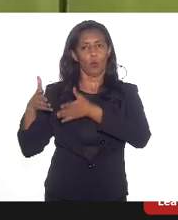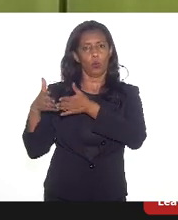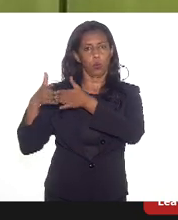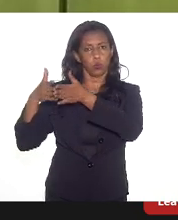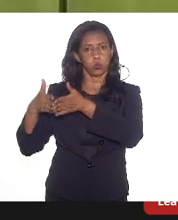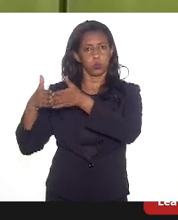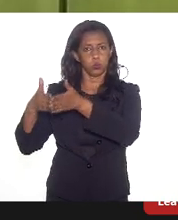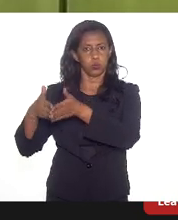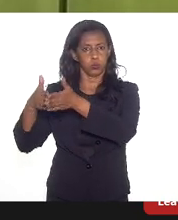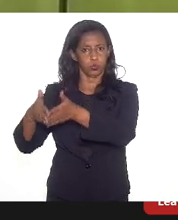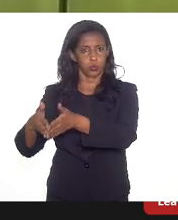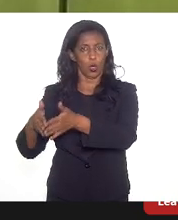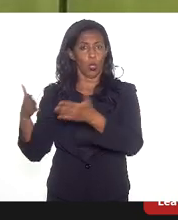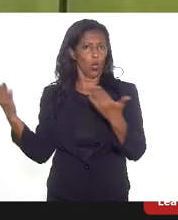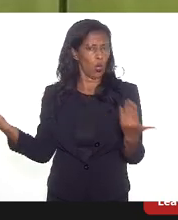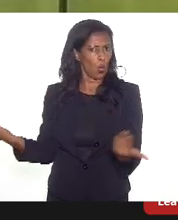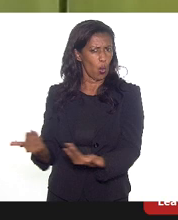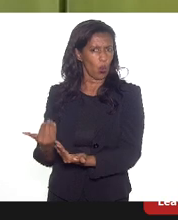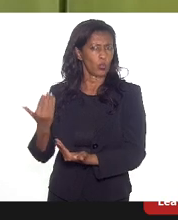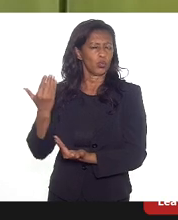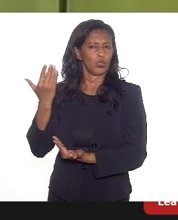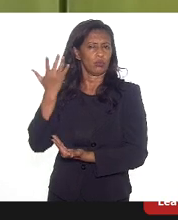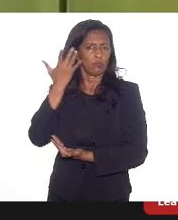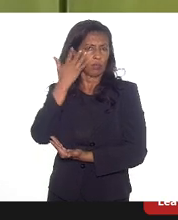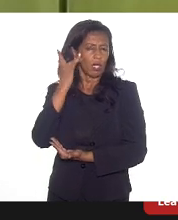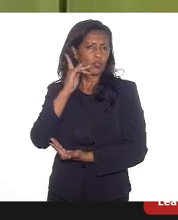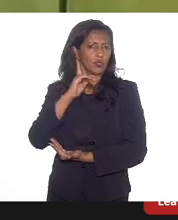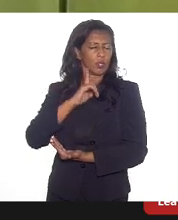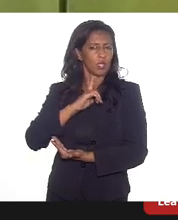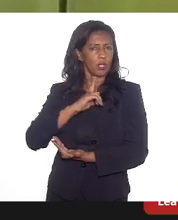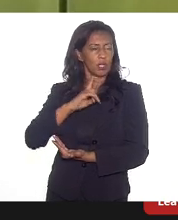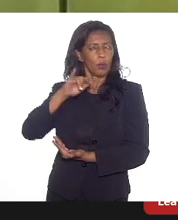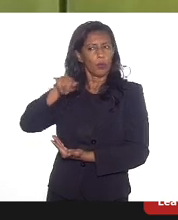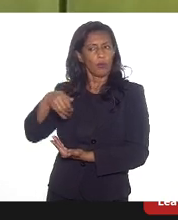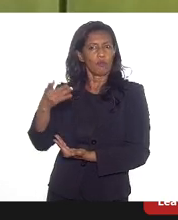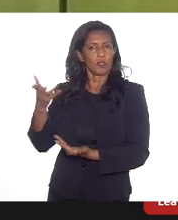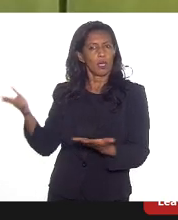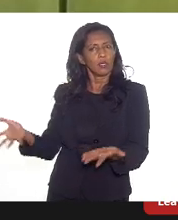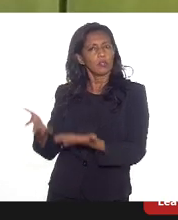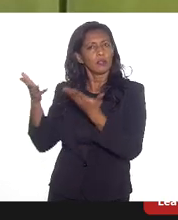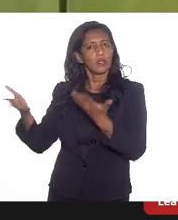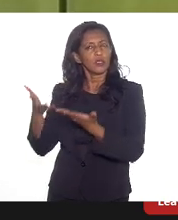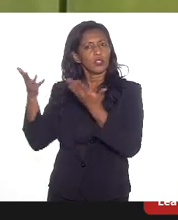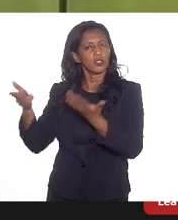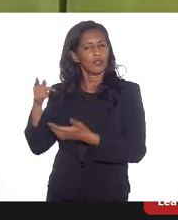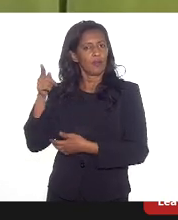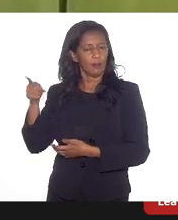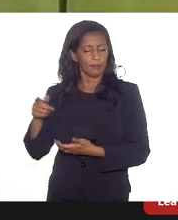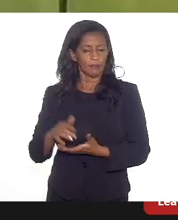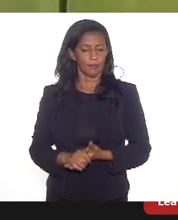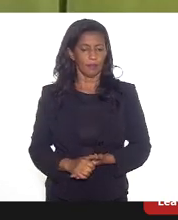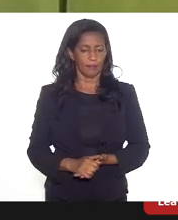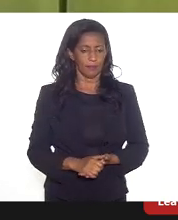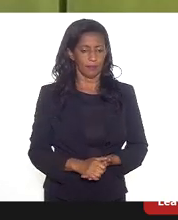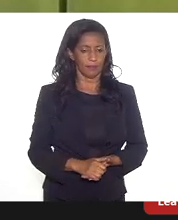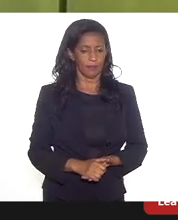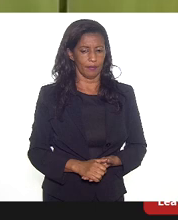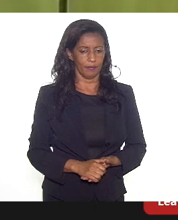nós achamos que existe uma possibilidade de você fazer, incentivar a indústria ali. Primeiramente, pelo